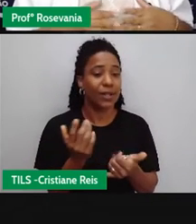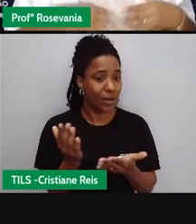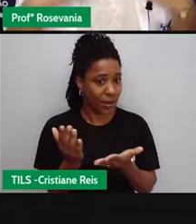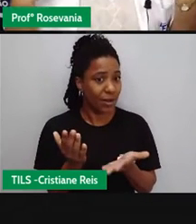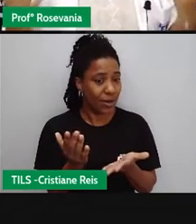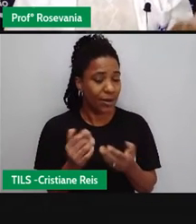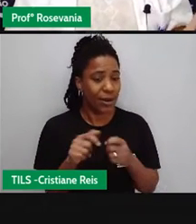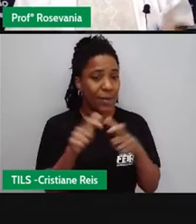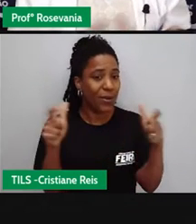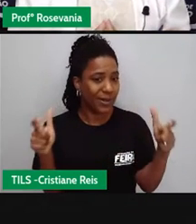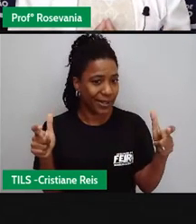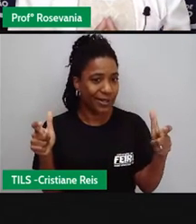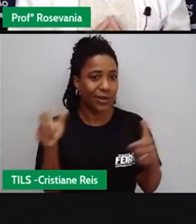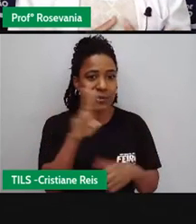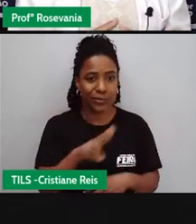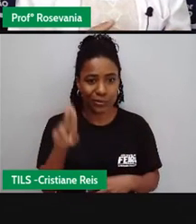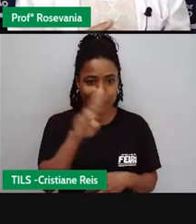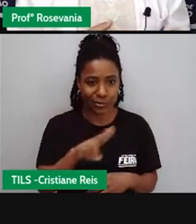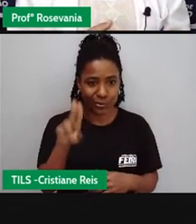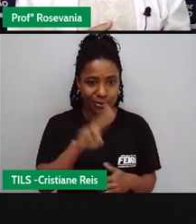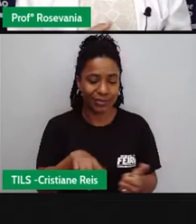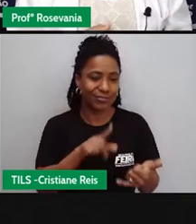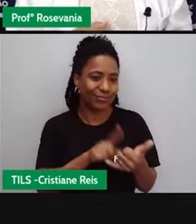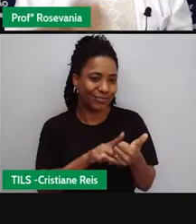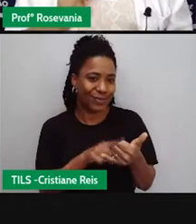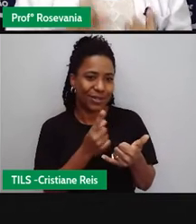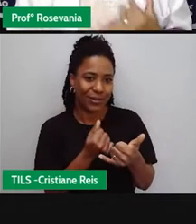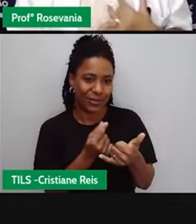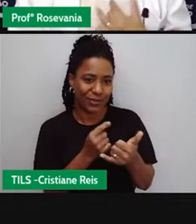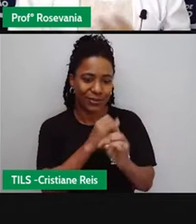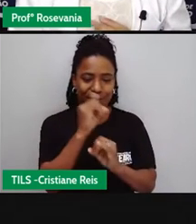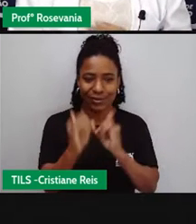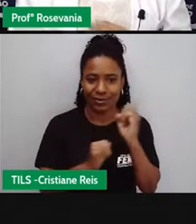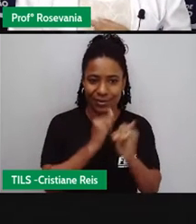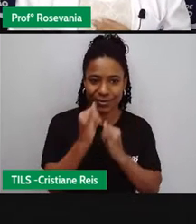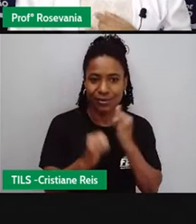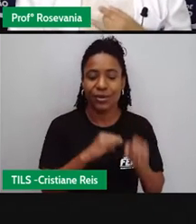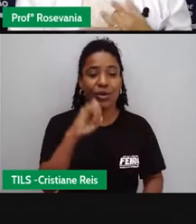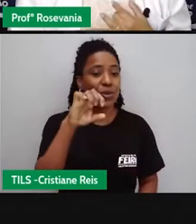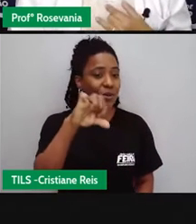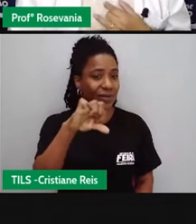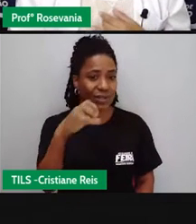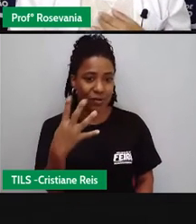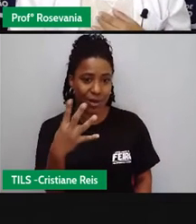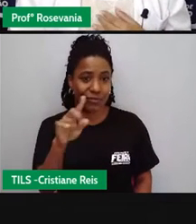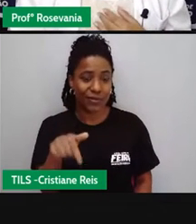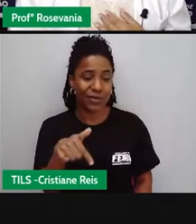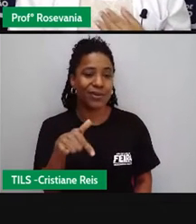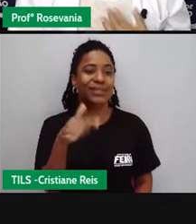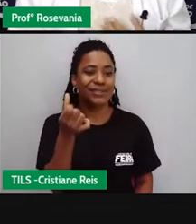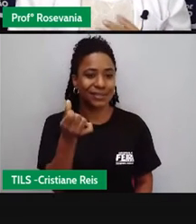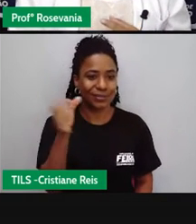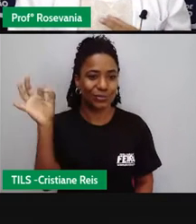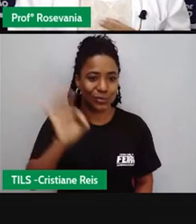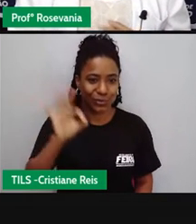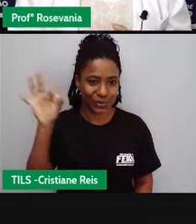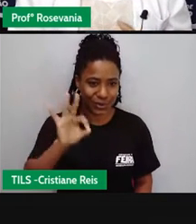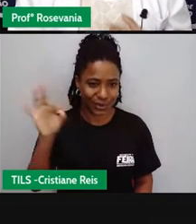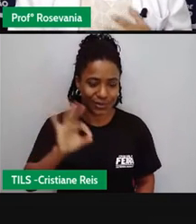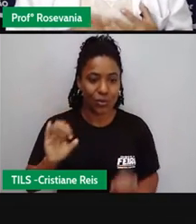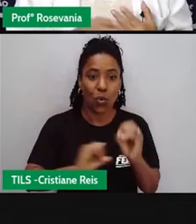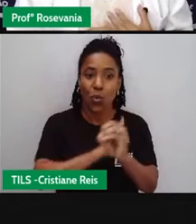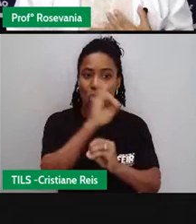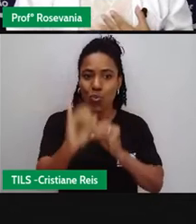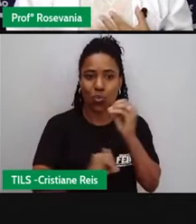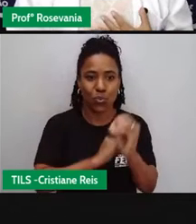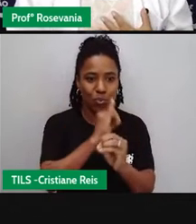que é a nossa principal forma de acesso à web, ela é usada por 94,6%, né, dos internautas do país.